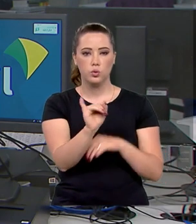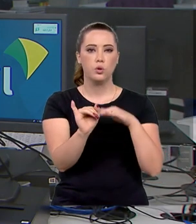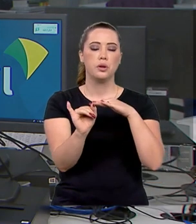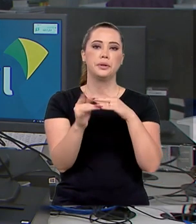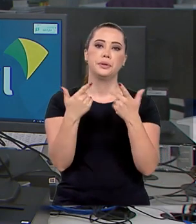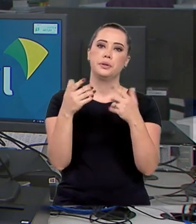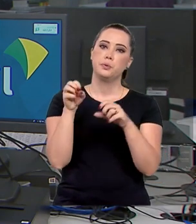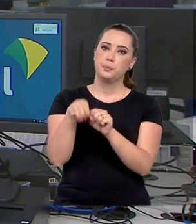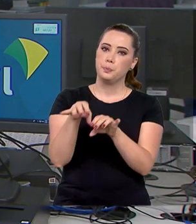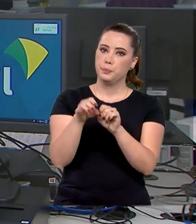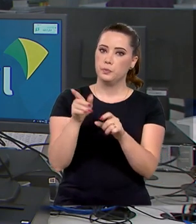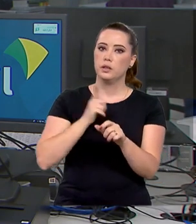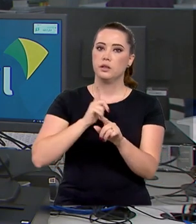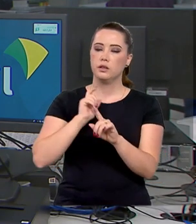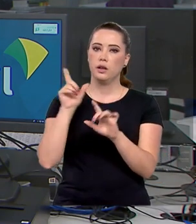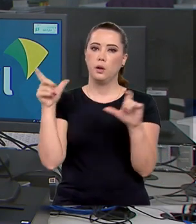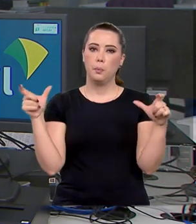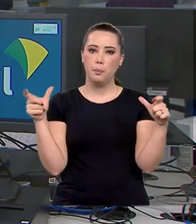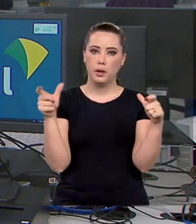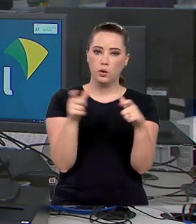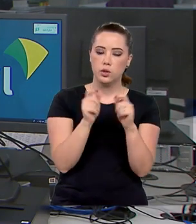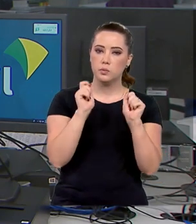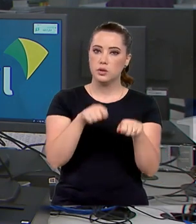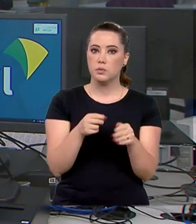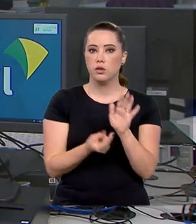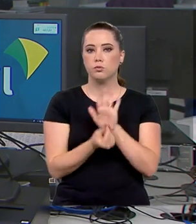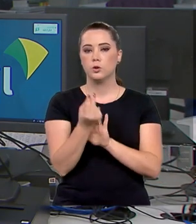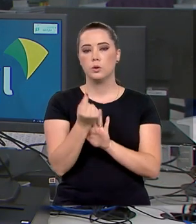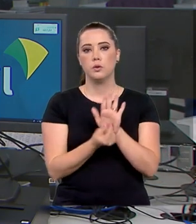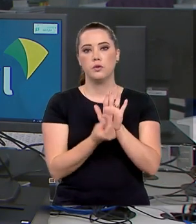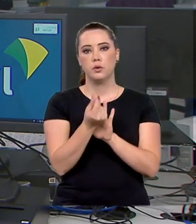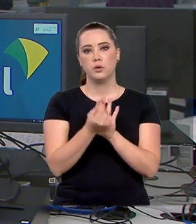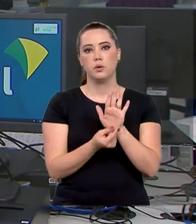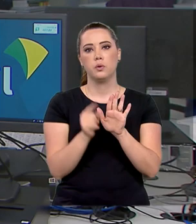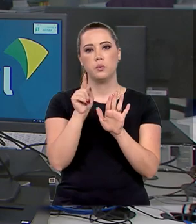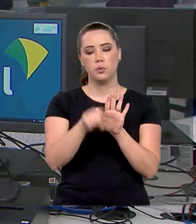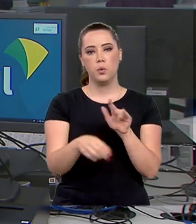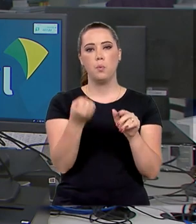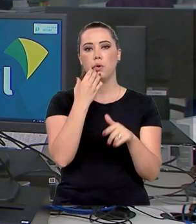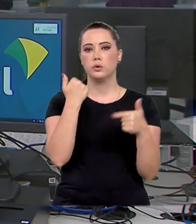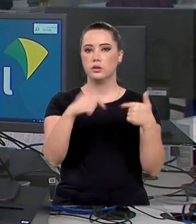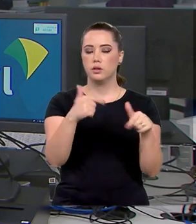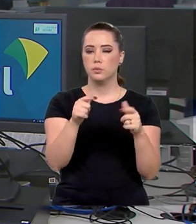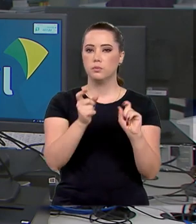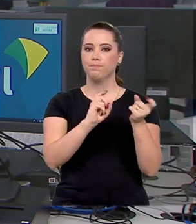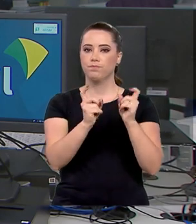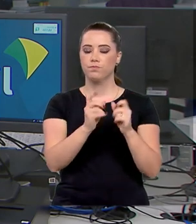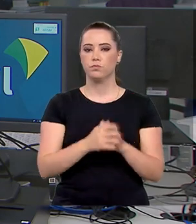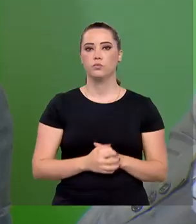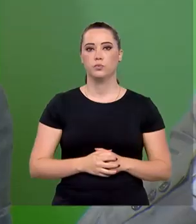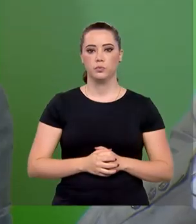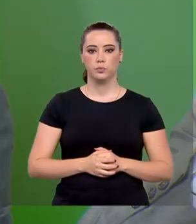instituições de ensino que têm menores condições orçamentárias e privilegiar o bom trabalho de gestão.